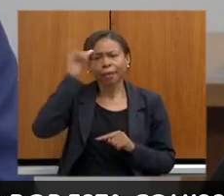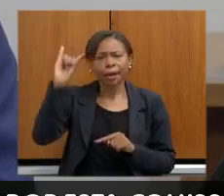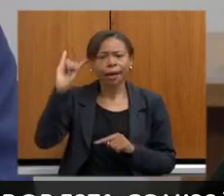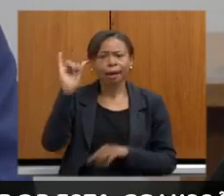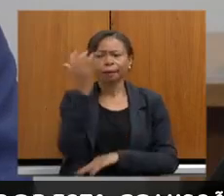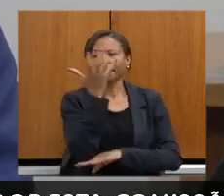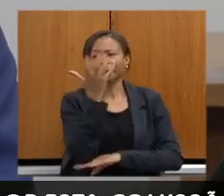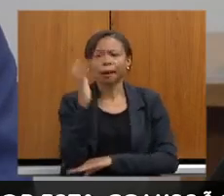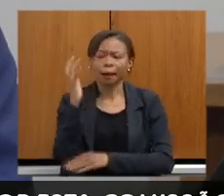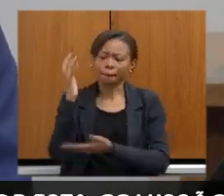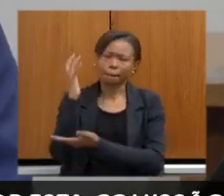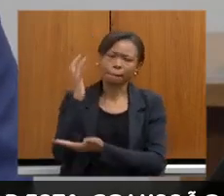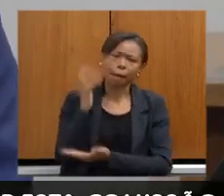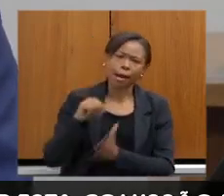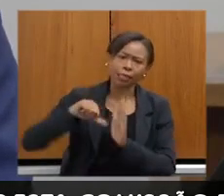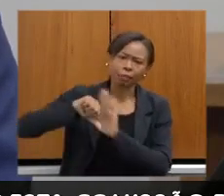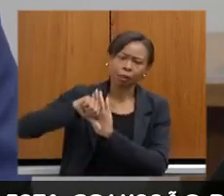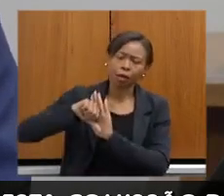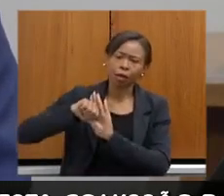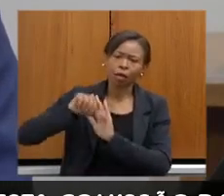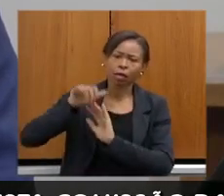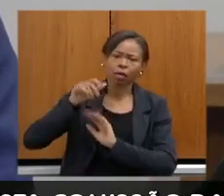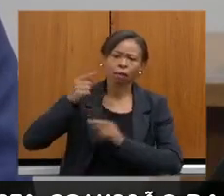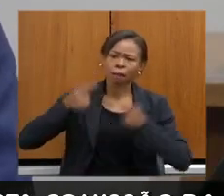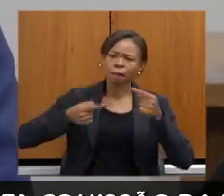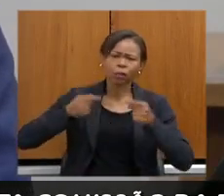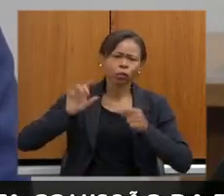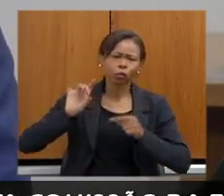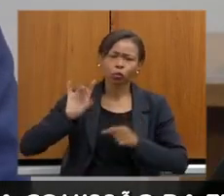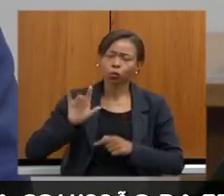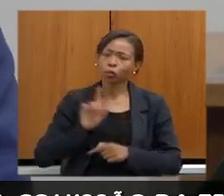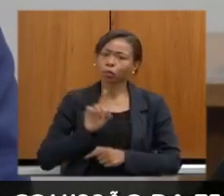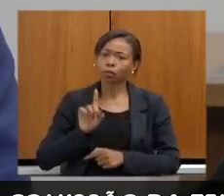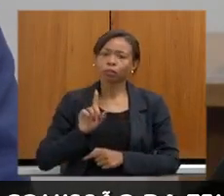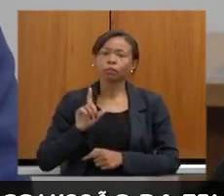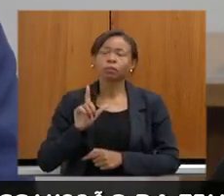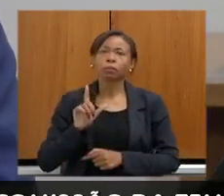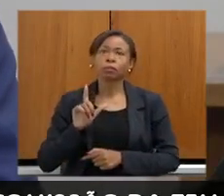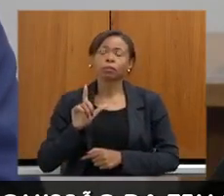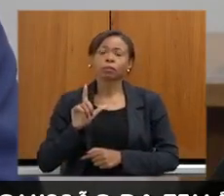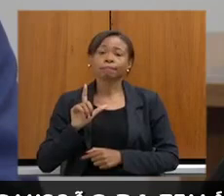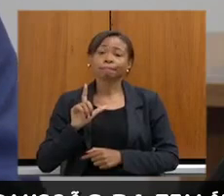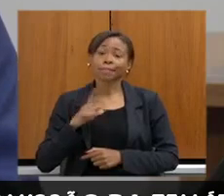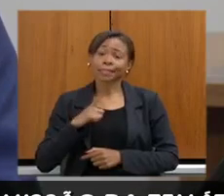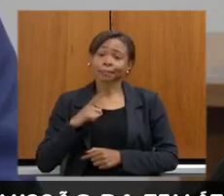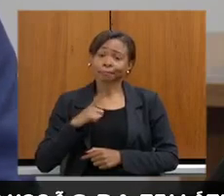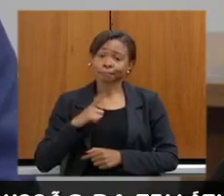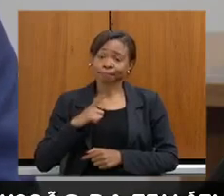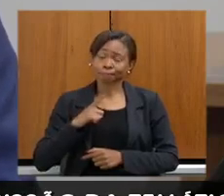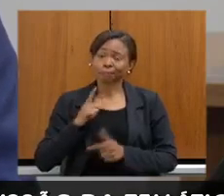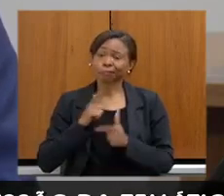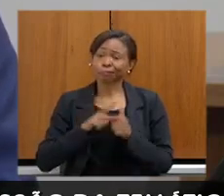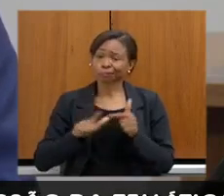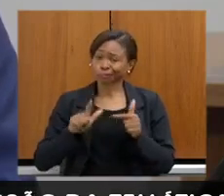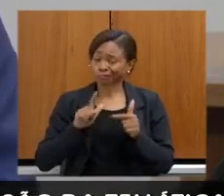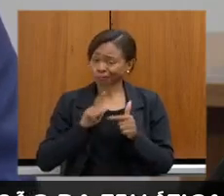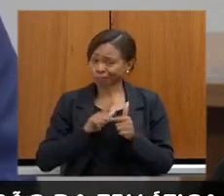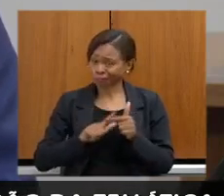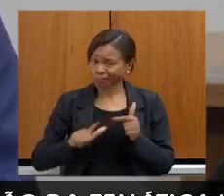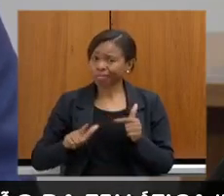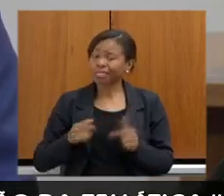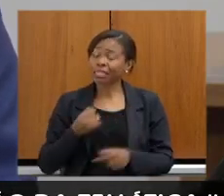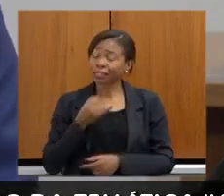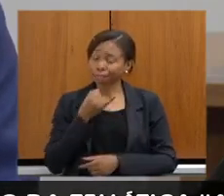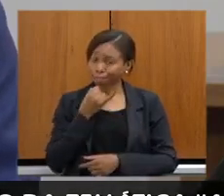mas nós temos aí um cenário, um cenário triste, um cenário que nós precisamos